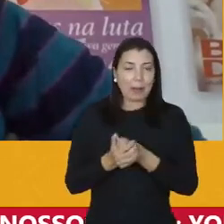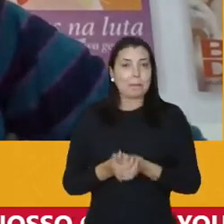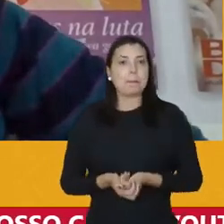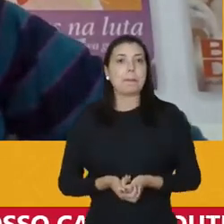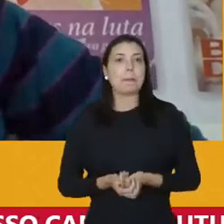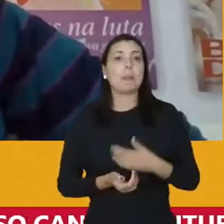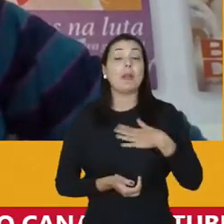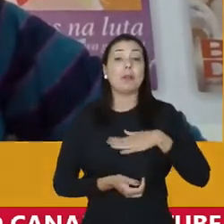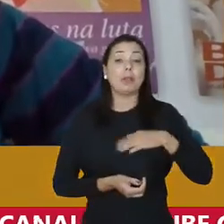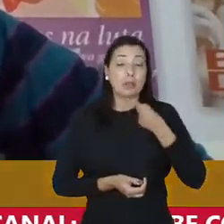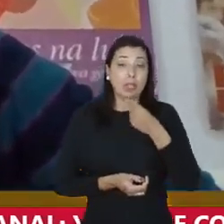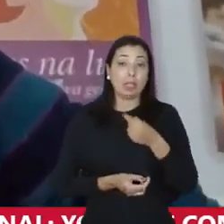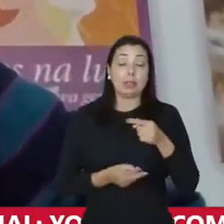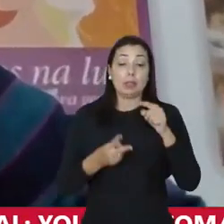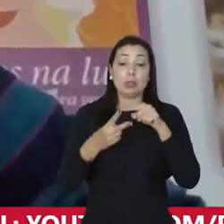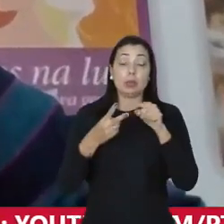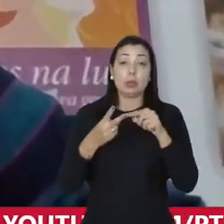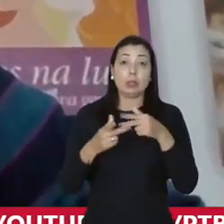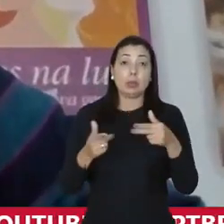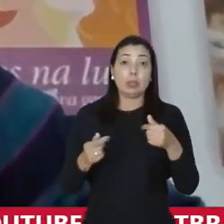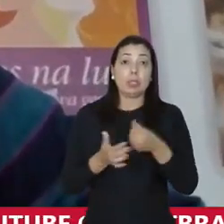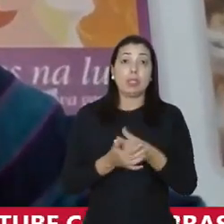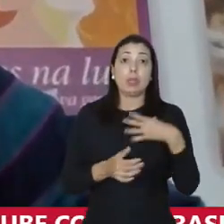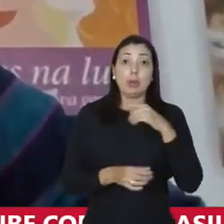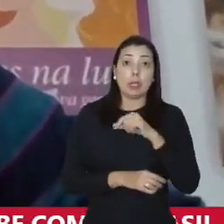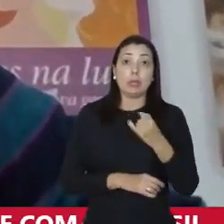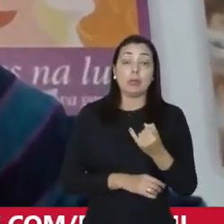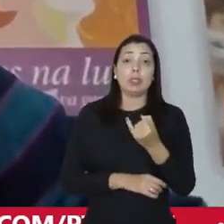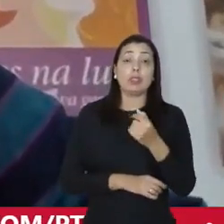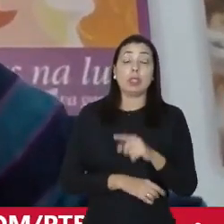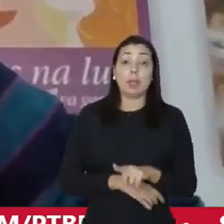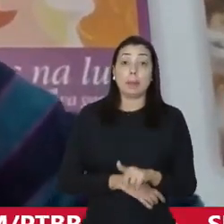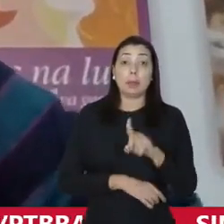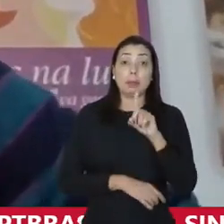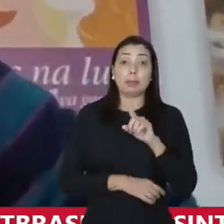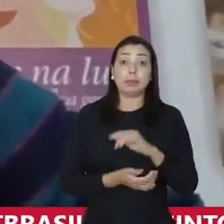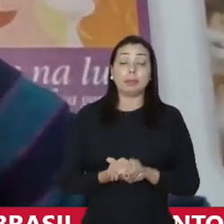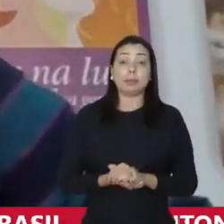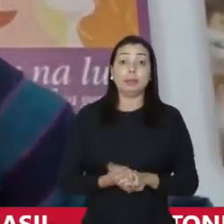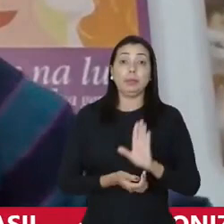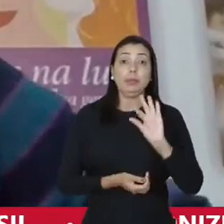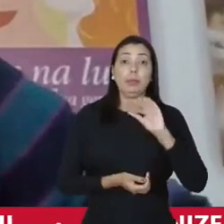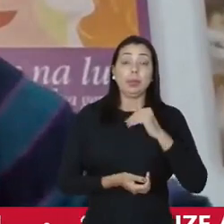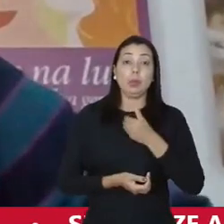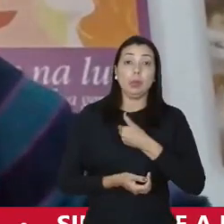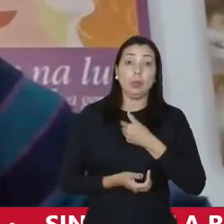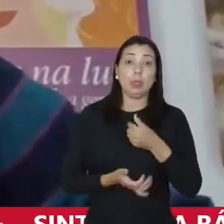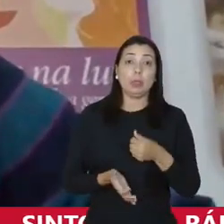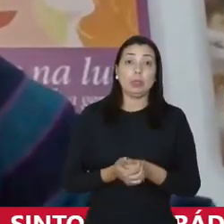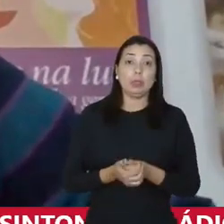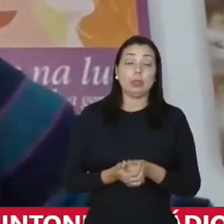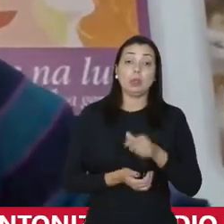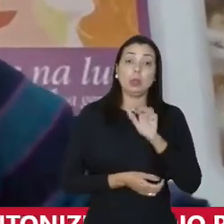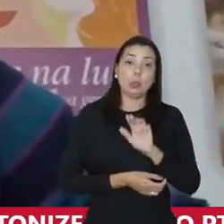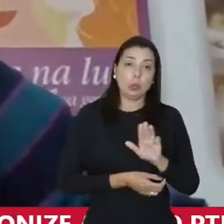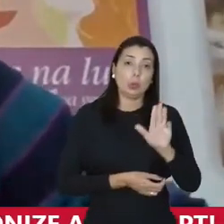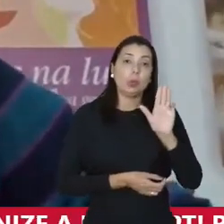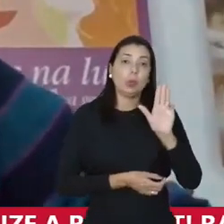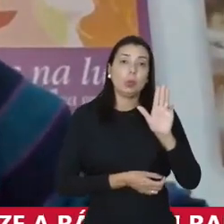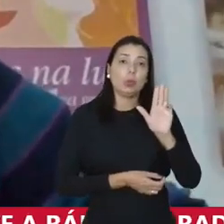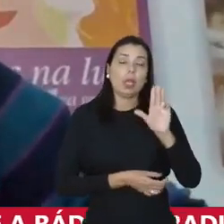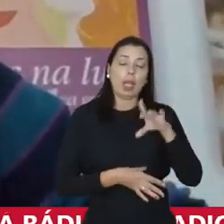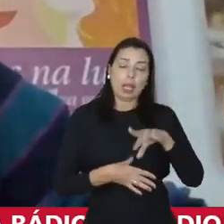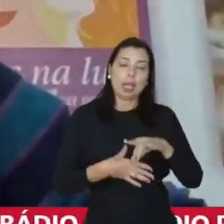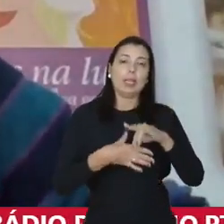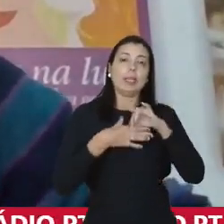eu quero dizer duas questões aqui que eu acho que são importantes a primeira o nosso Lula nosso